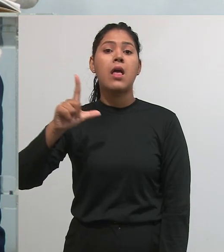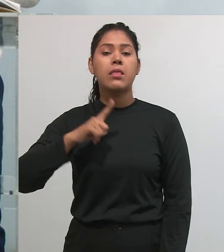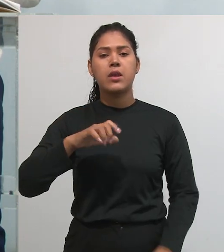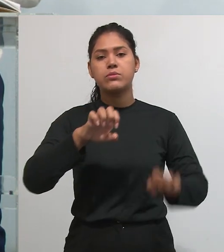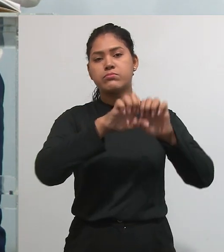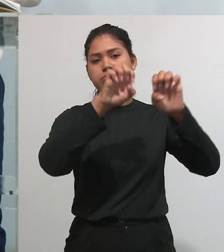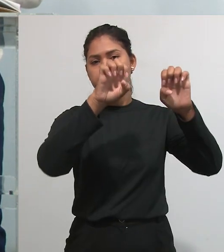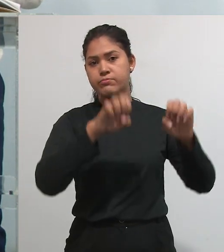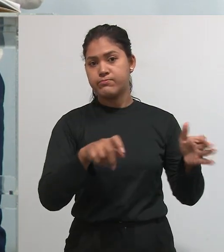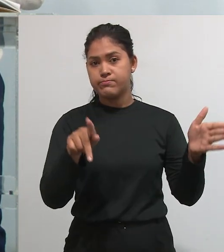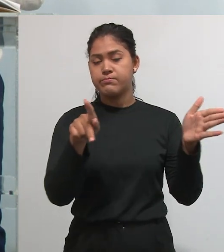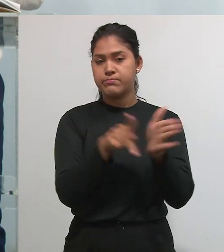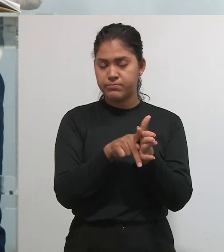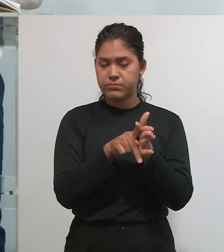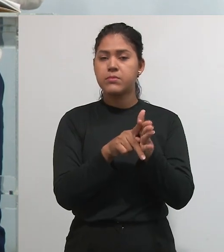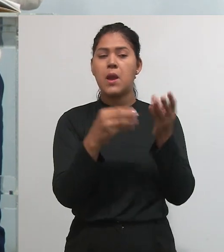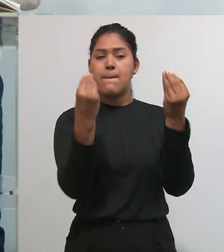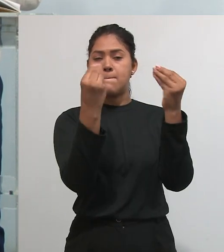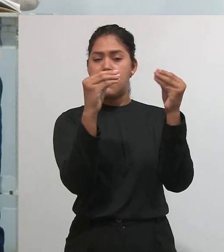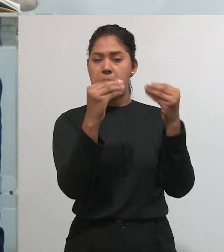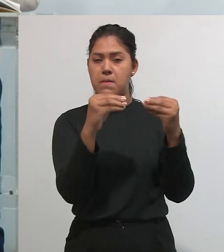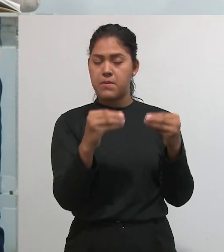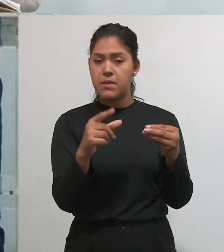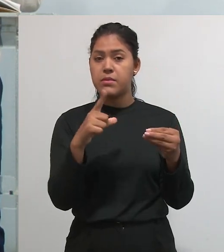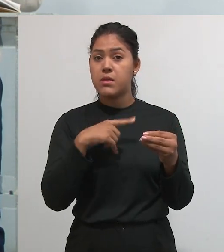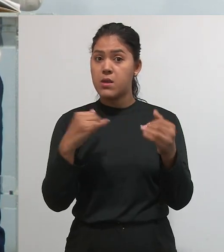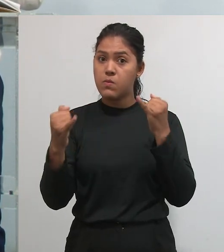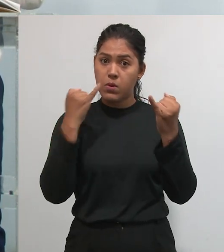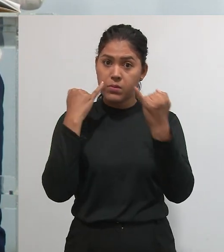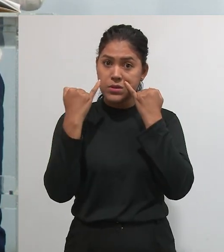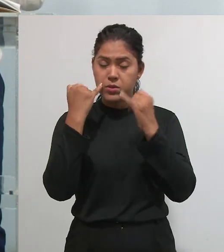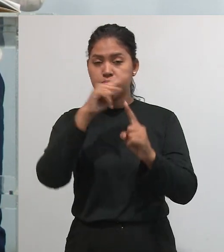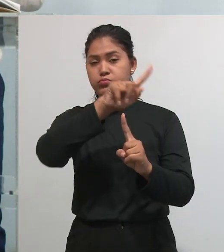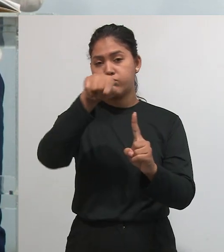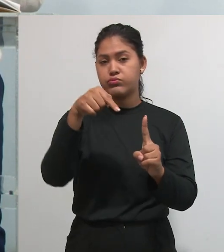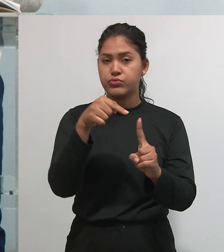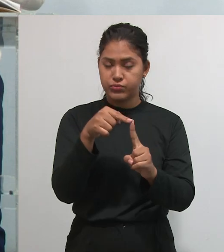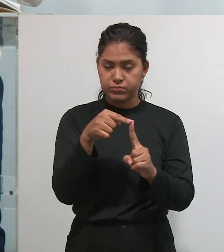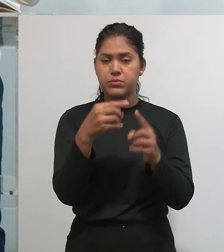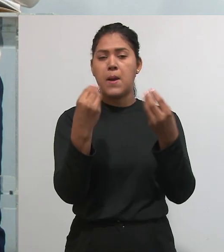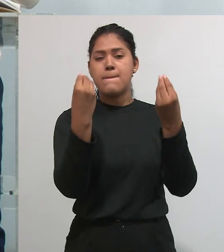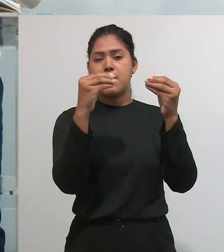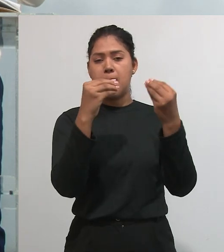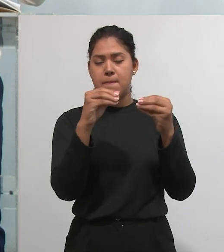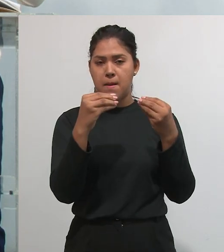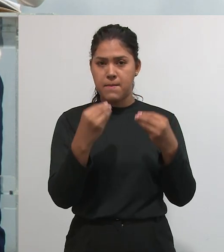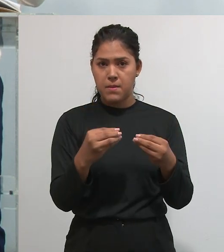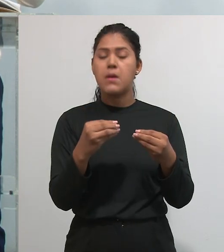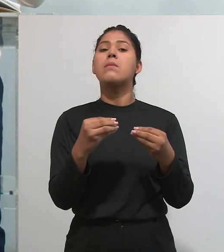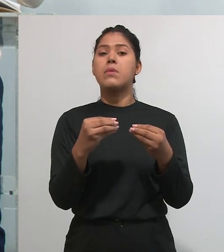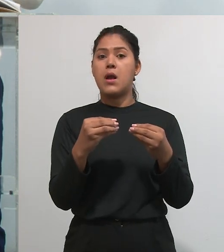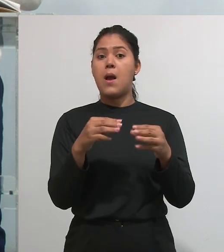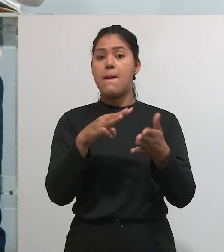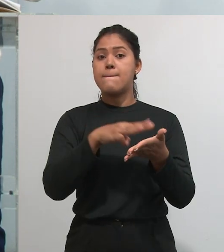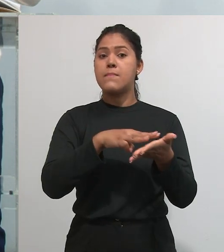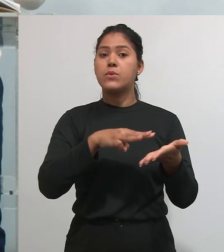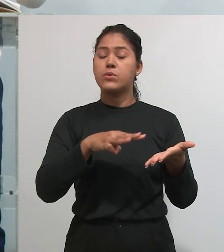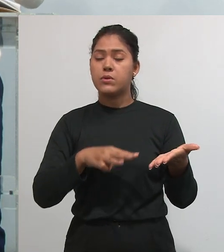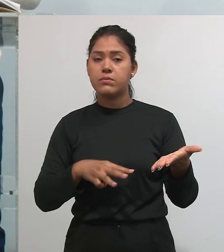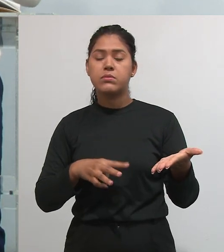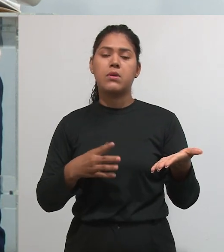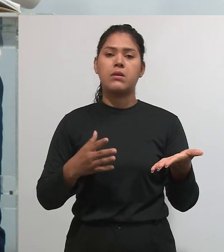estrutura e ela vai comunicar uma informação. As informações que estão na monografia,